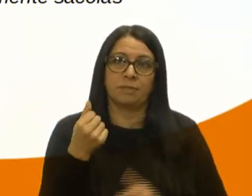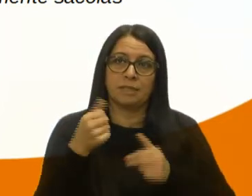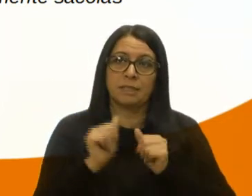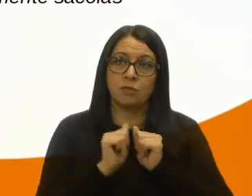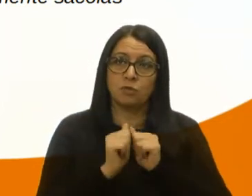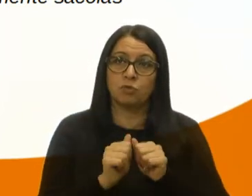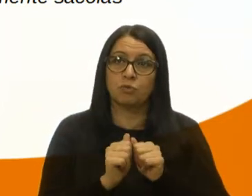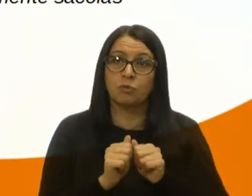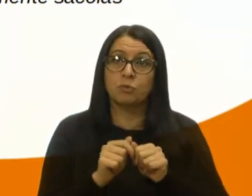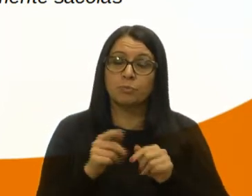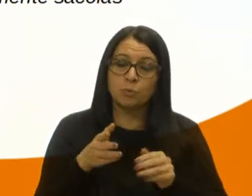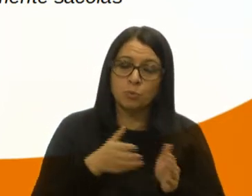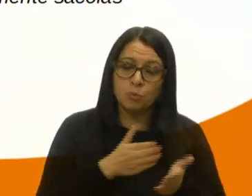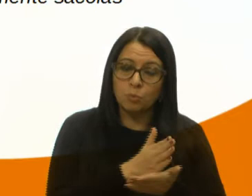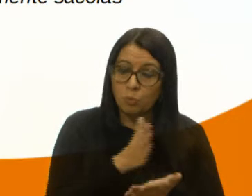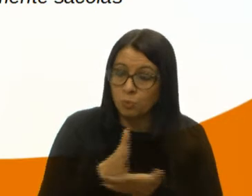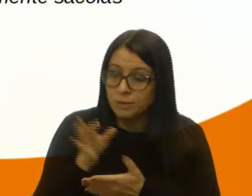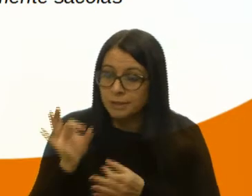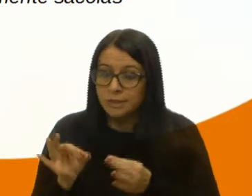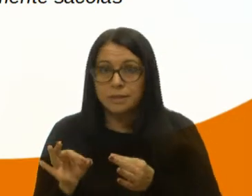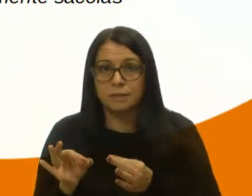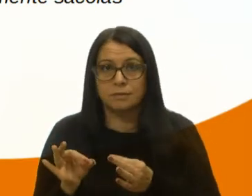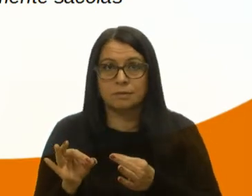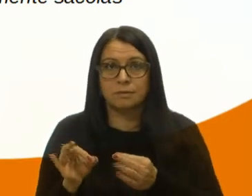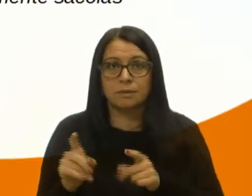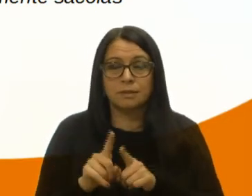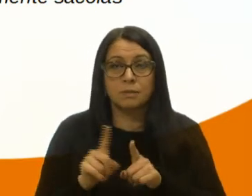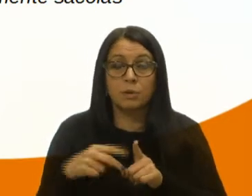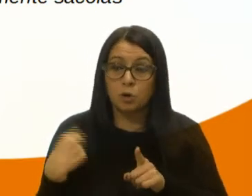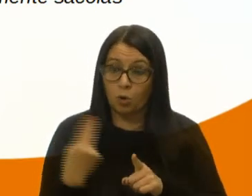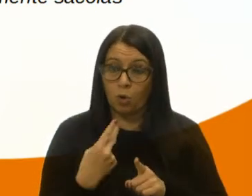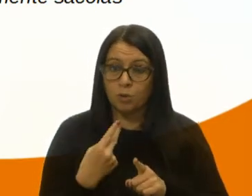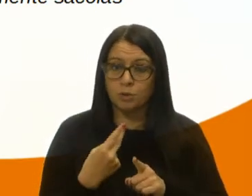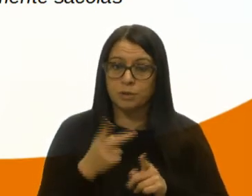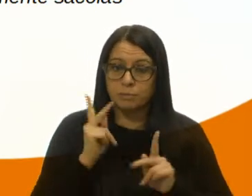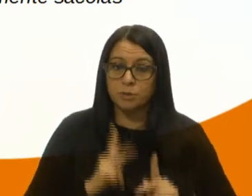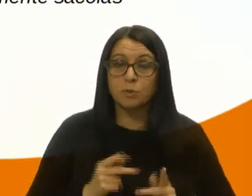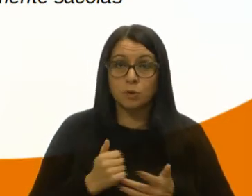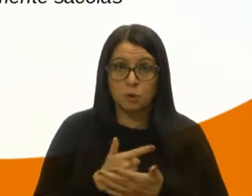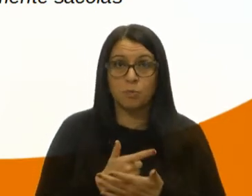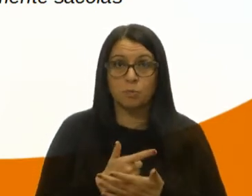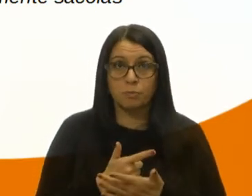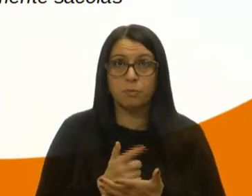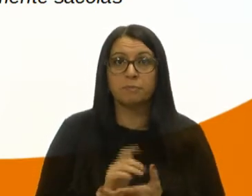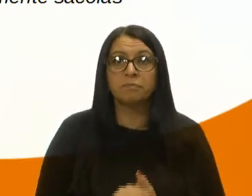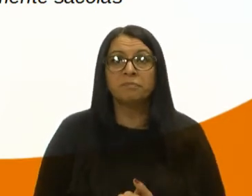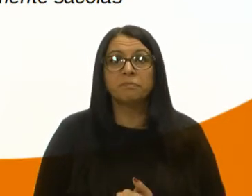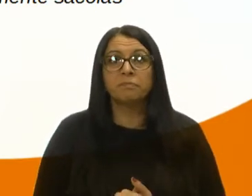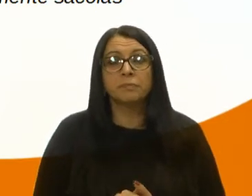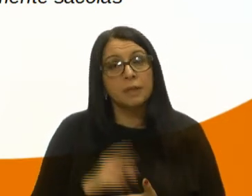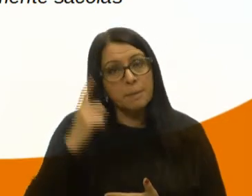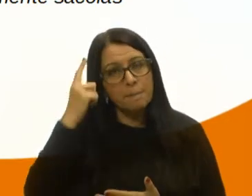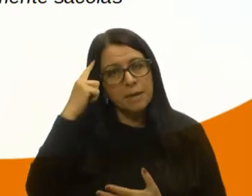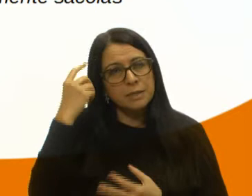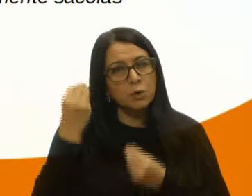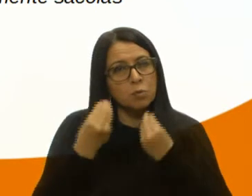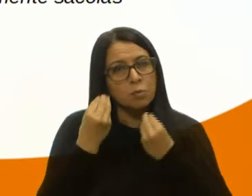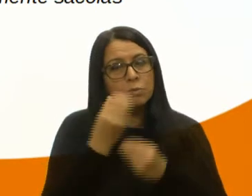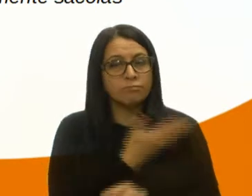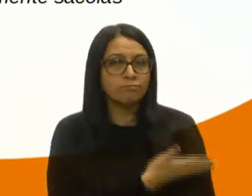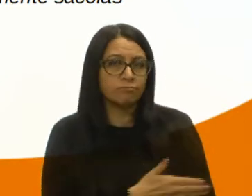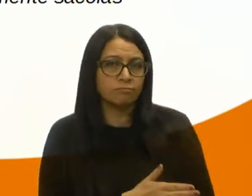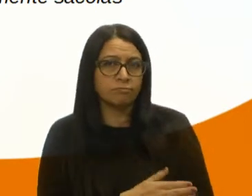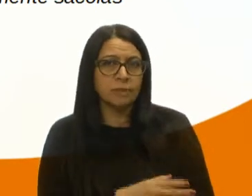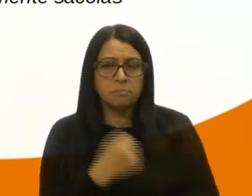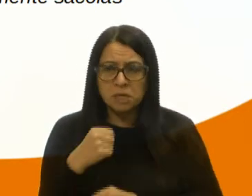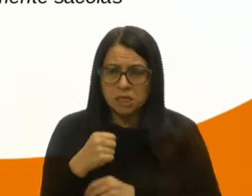então, dando um destino adequado e também da gente, enquanto consumidor, repensar nossos hábitos. Será que a